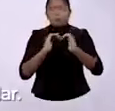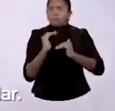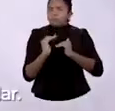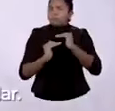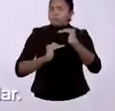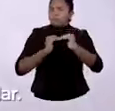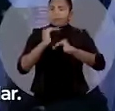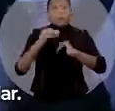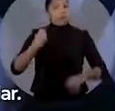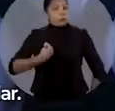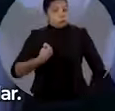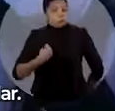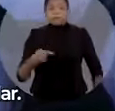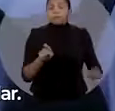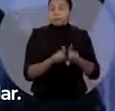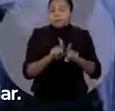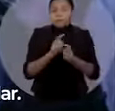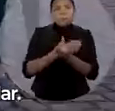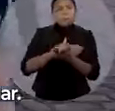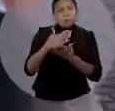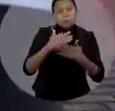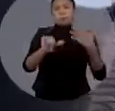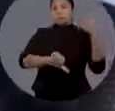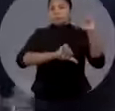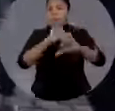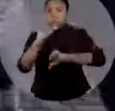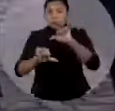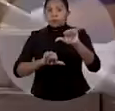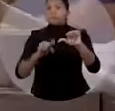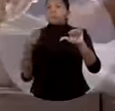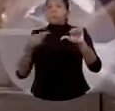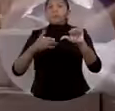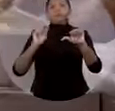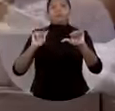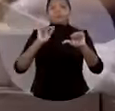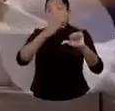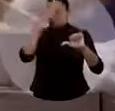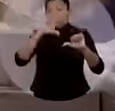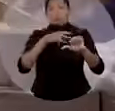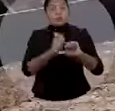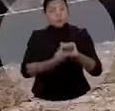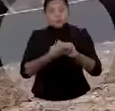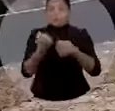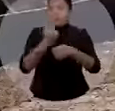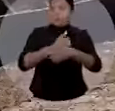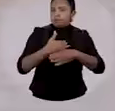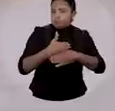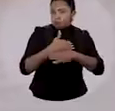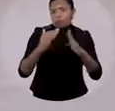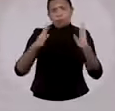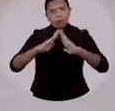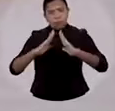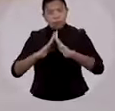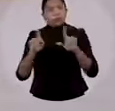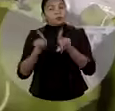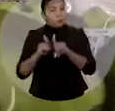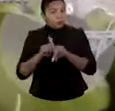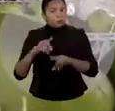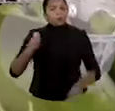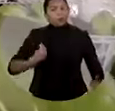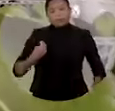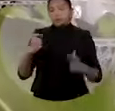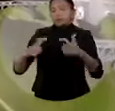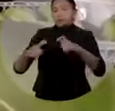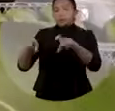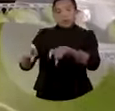poucos, a vida também começou a mudar. O dor para os que moram na cidade e para os que vivem